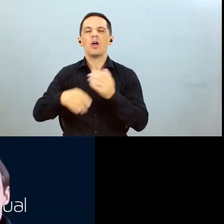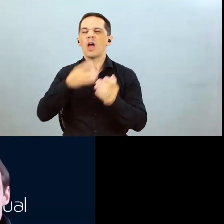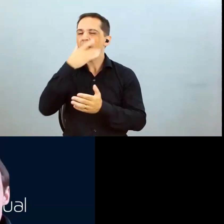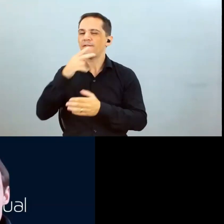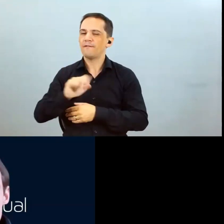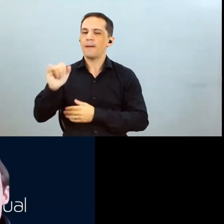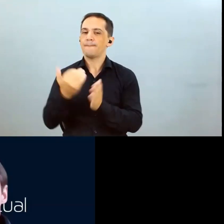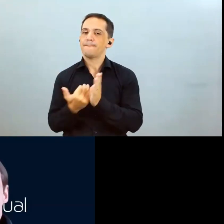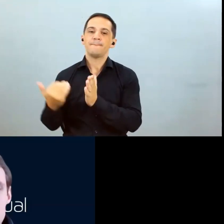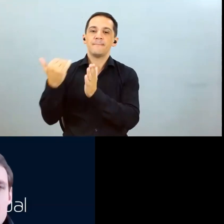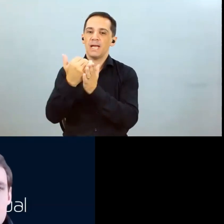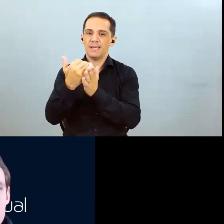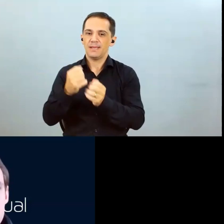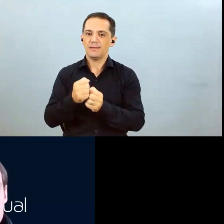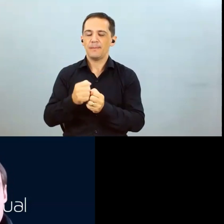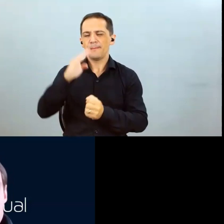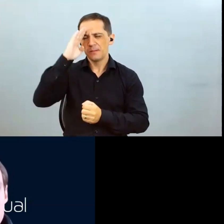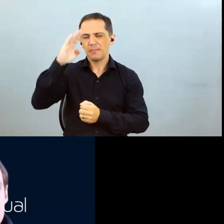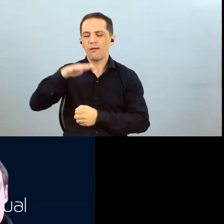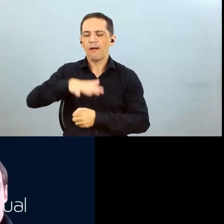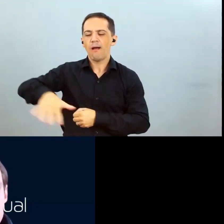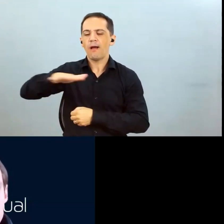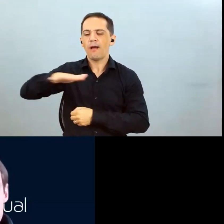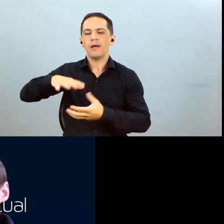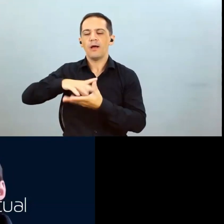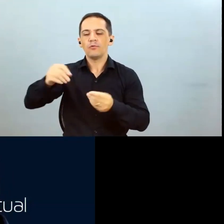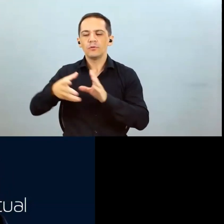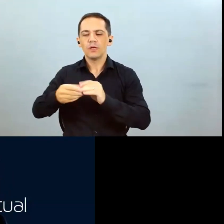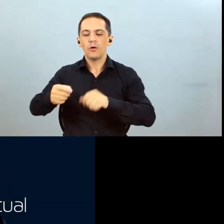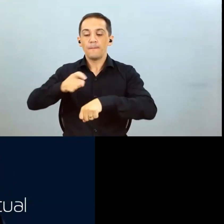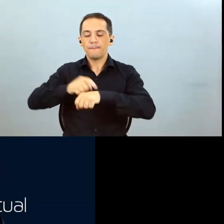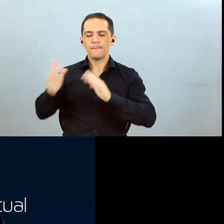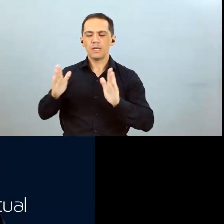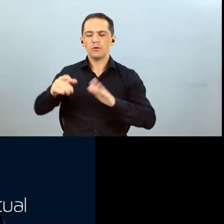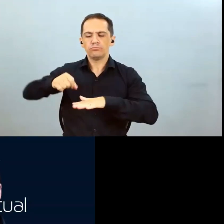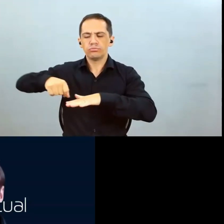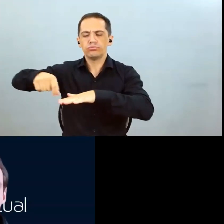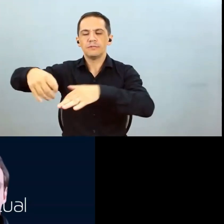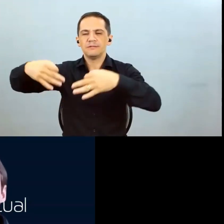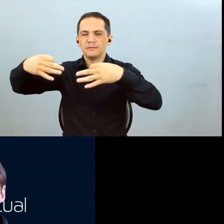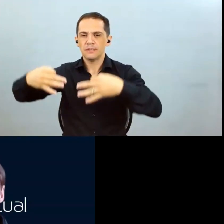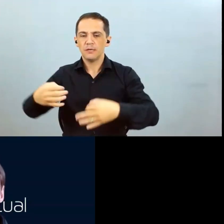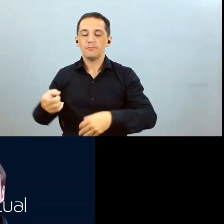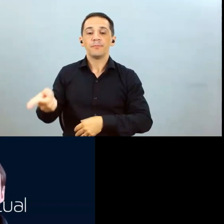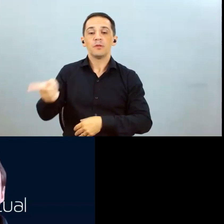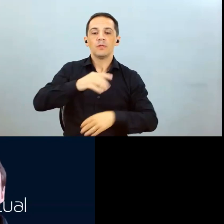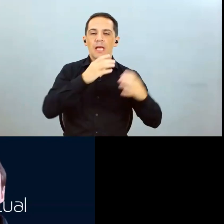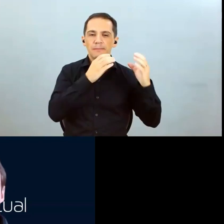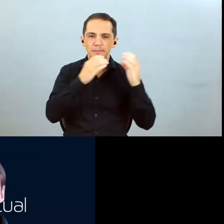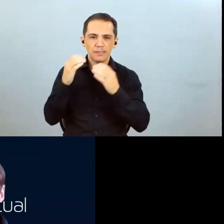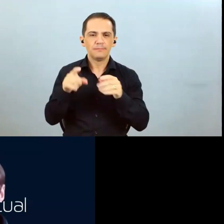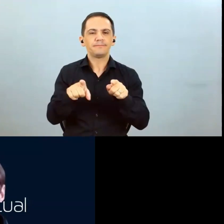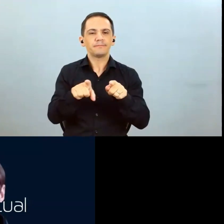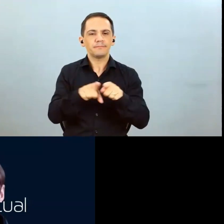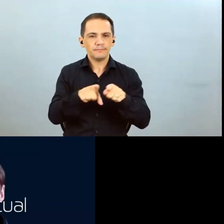que a gente plantou ela na data certa. O milho, segundo a safra, nós comentamos na teleconferência passada e que no